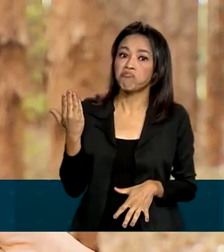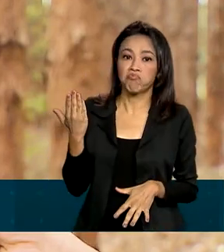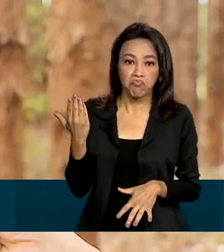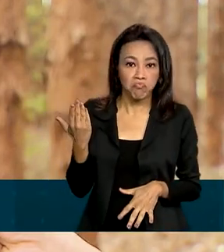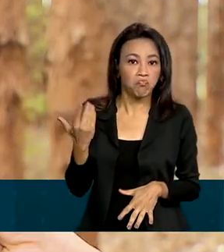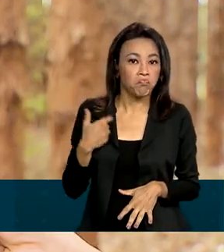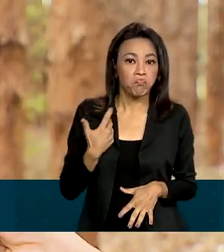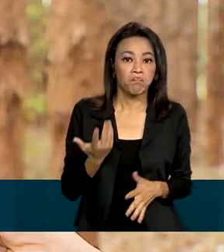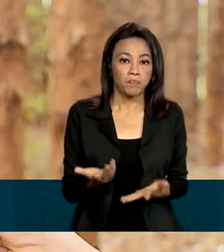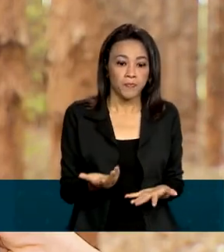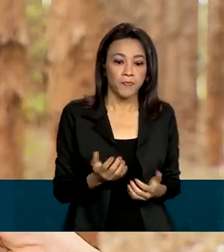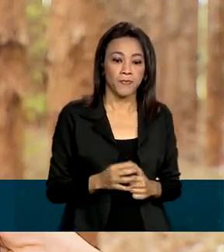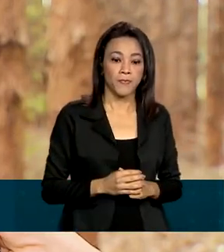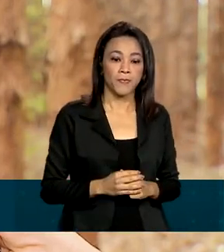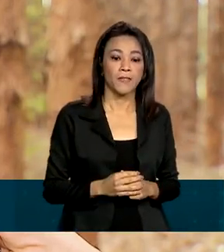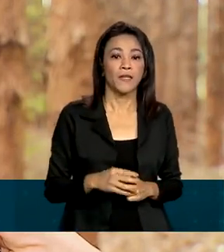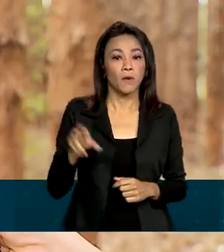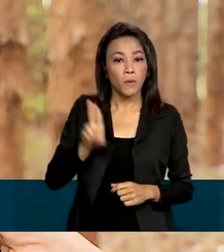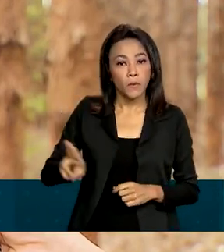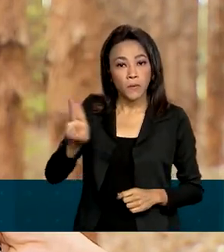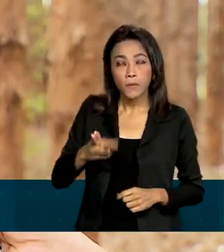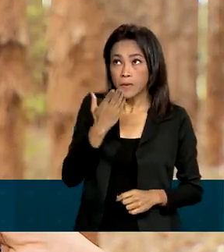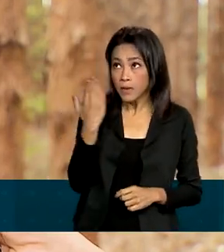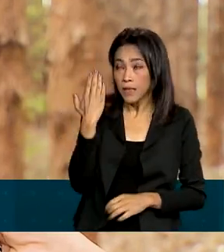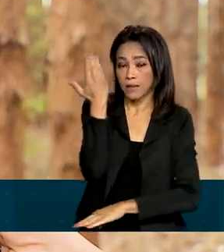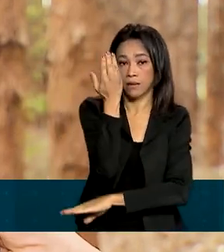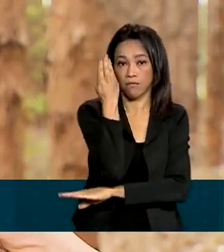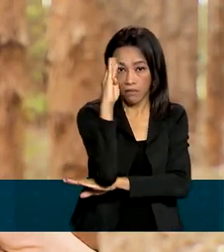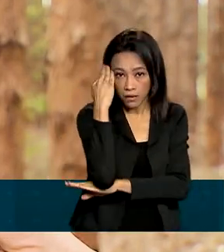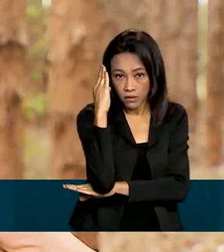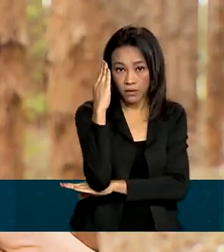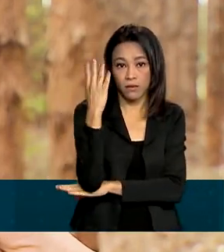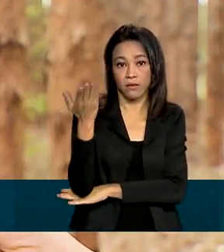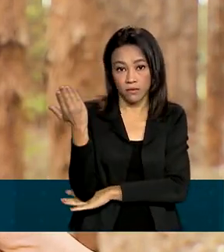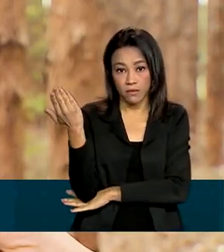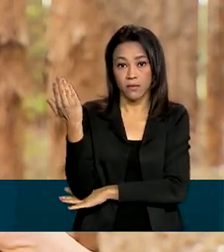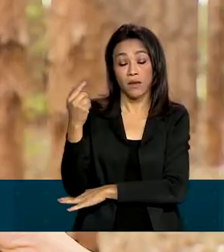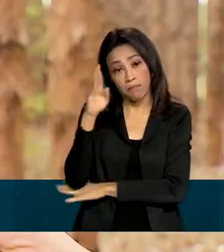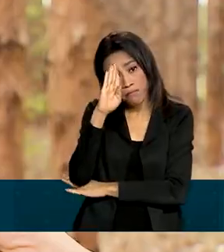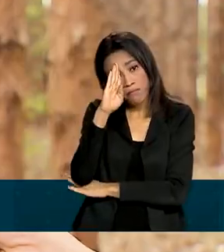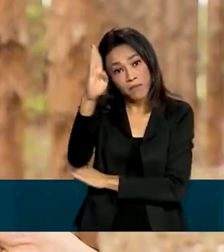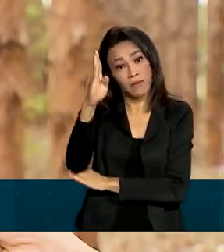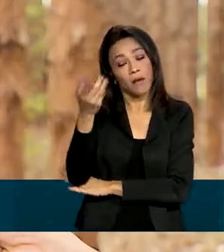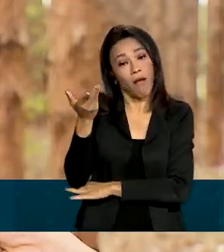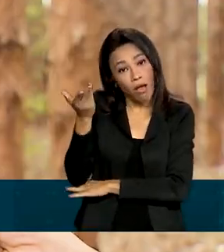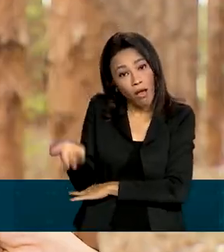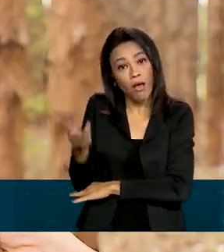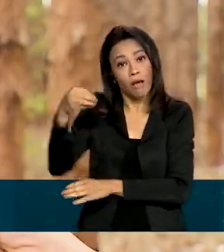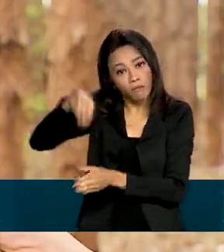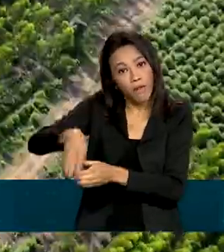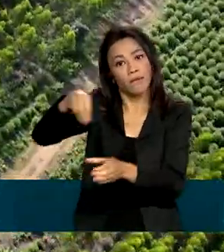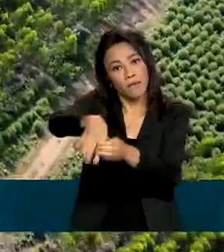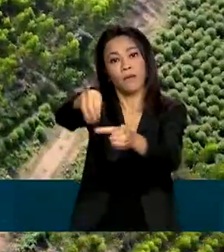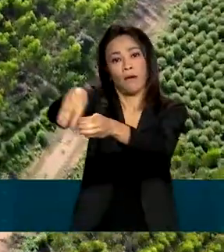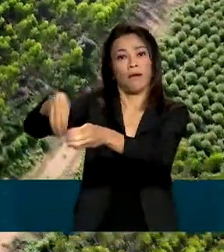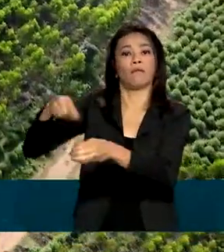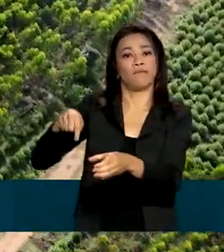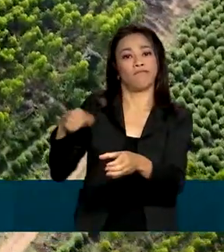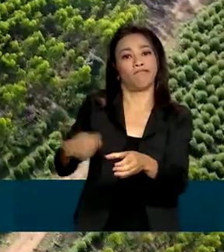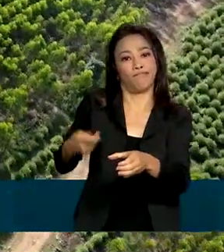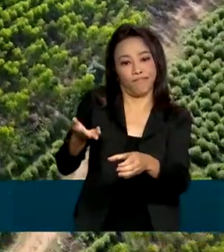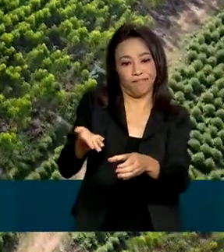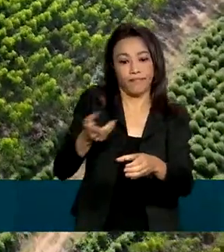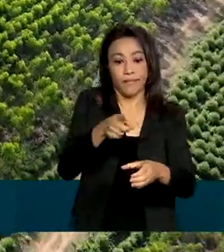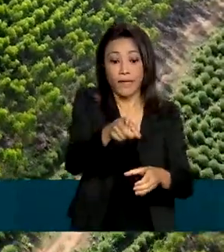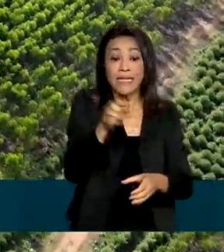se discute. A utilização de madeira, a principal fonte tem que ser floresta plantada. São 7